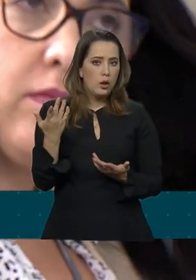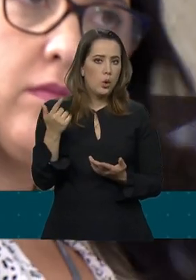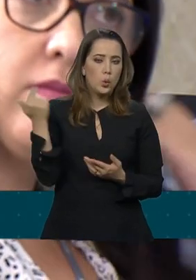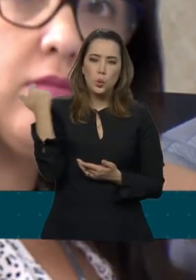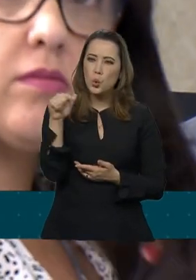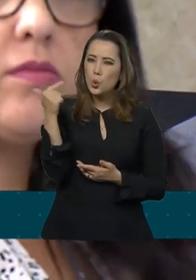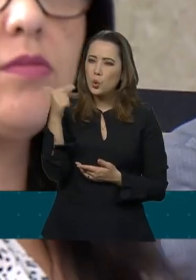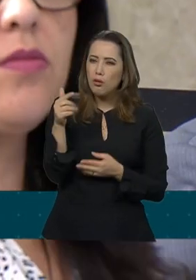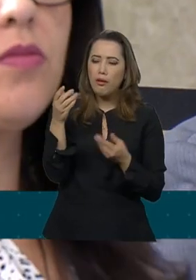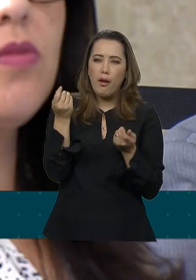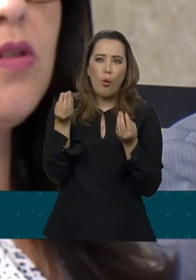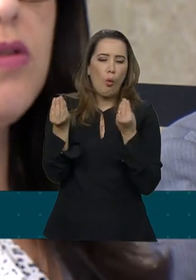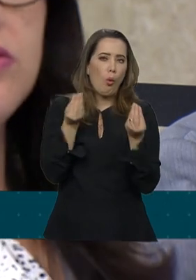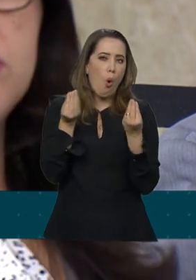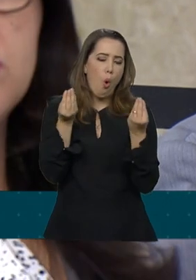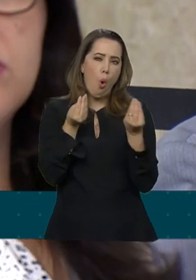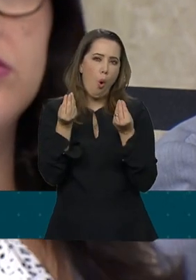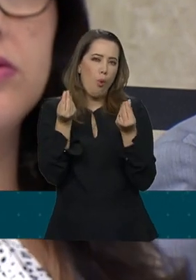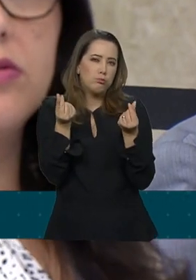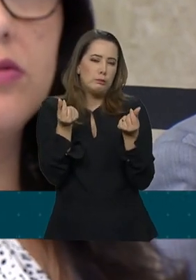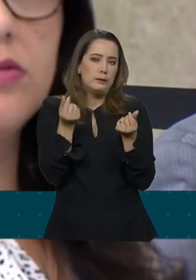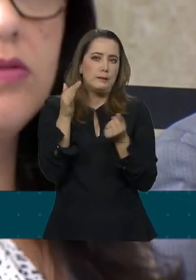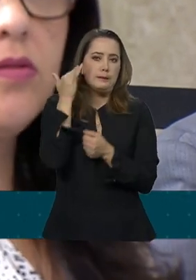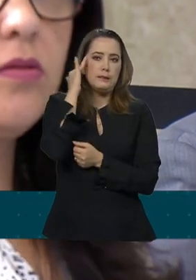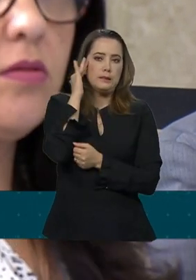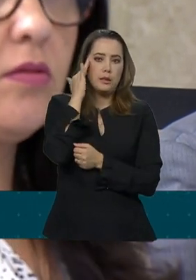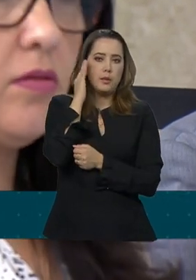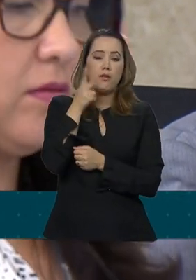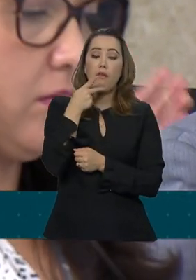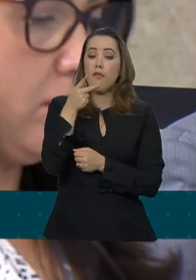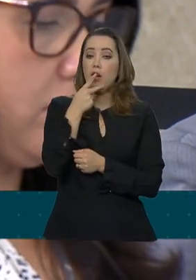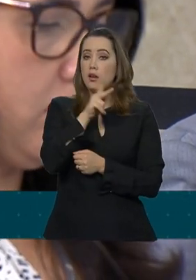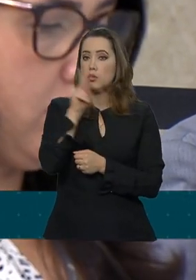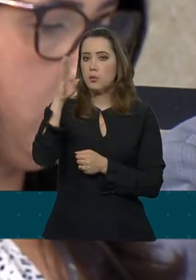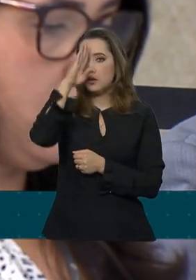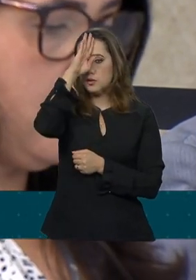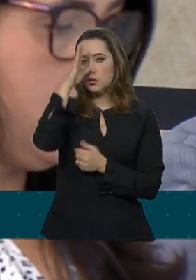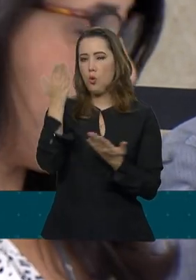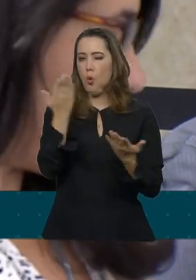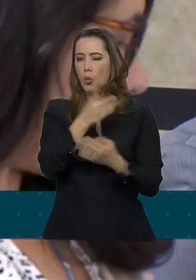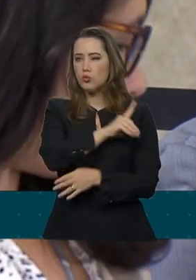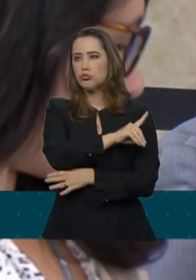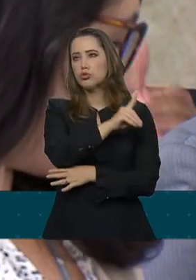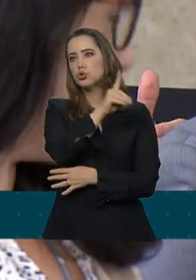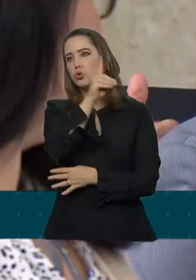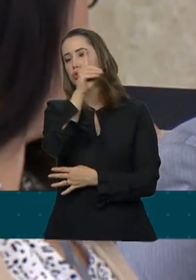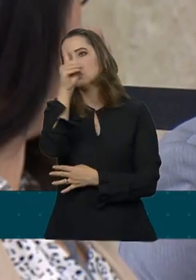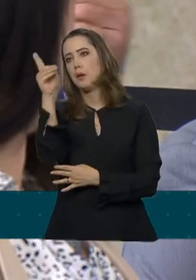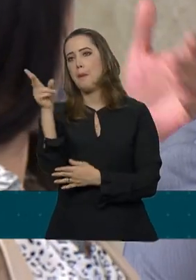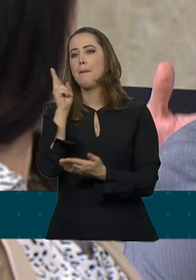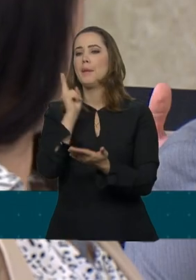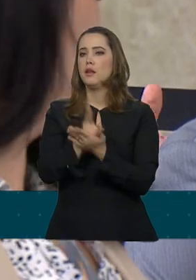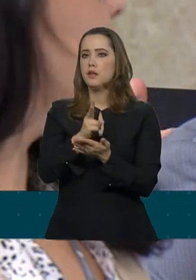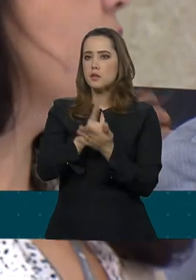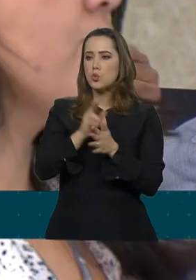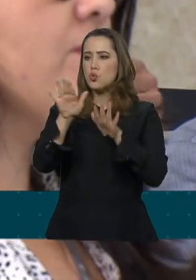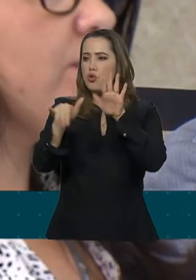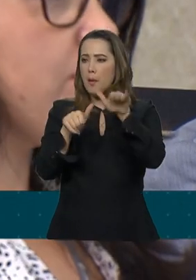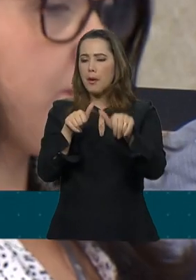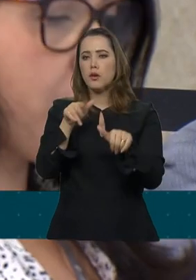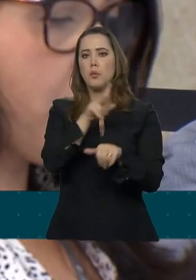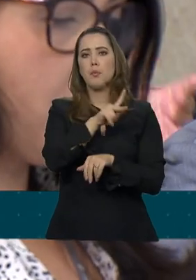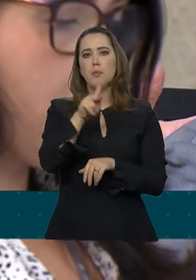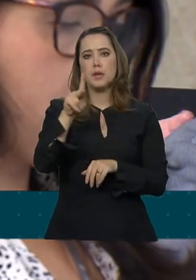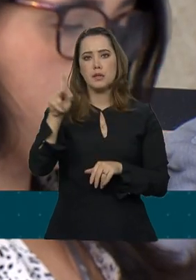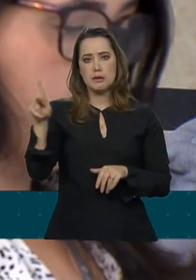interpretação em relação às declarações do presidente durante o dia, inclusive chamando o presidente da